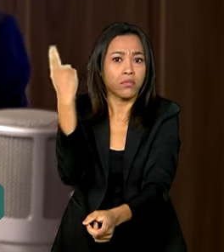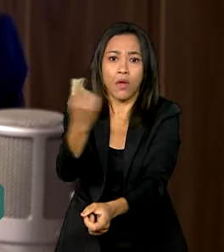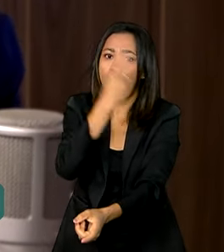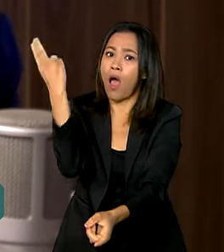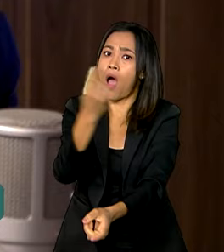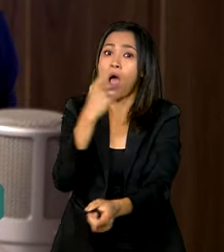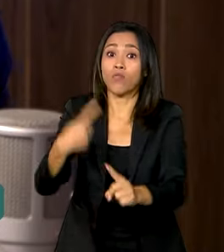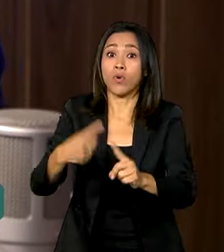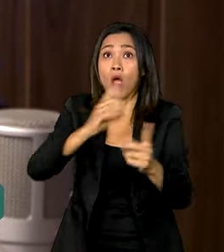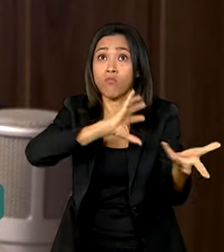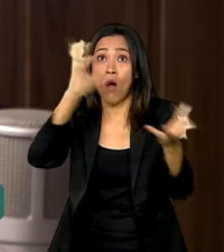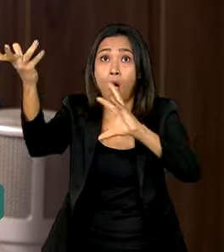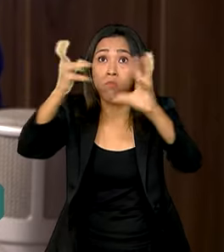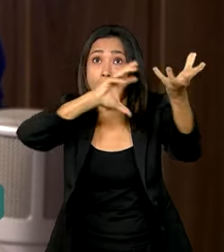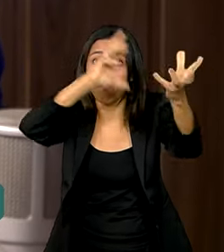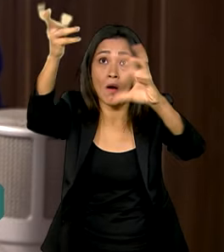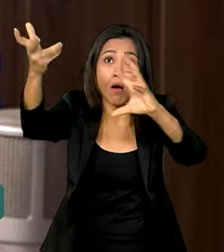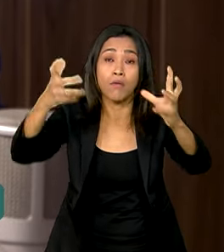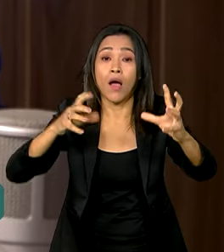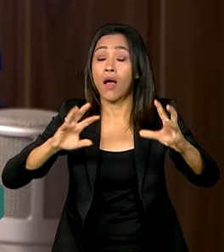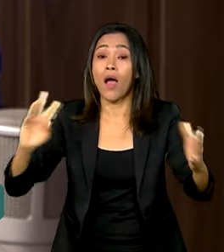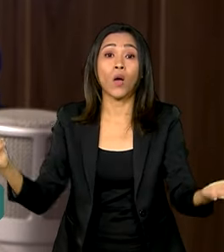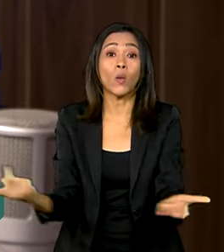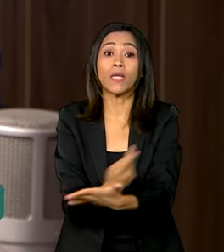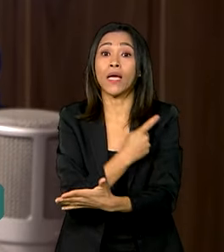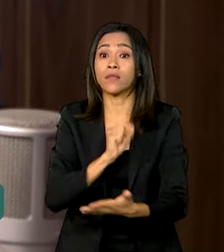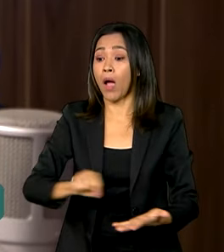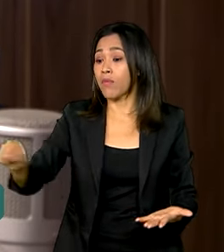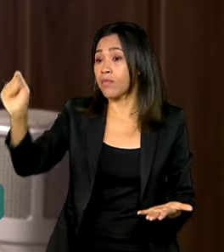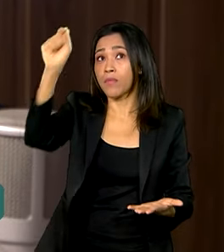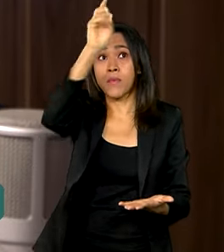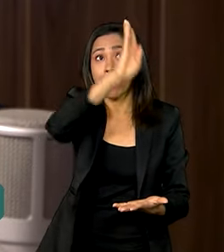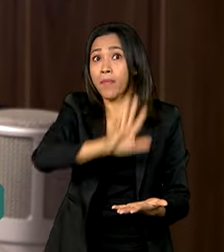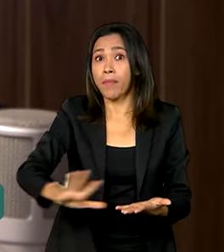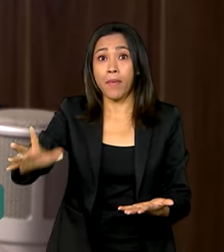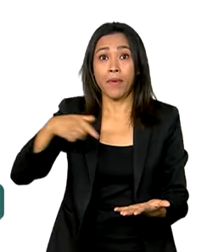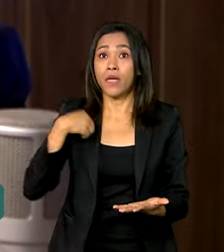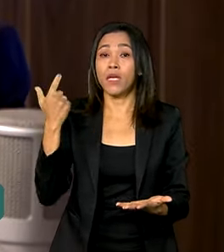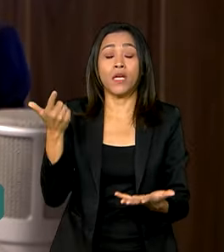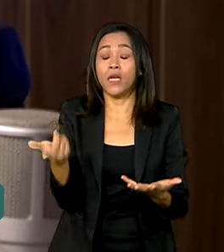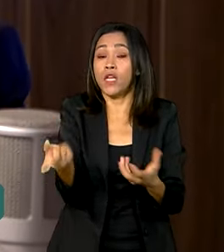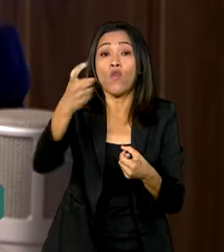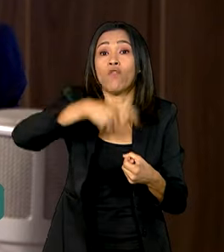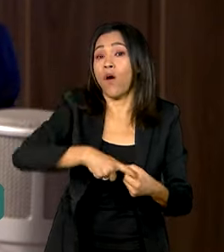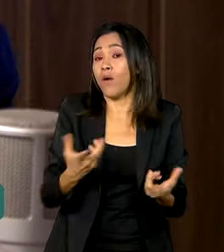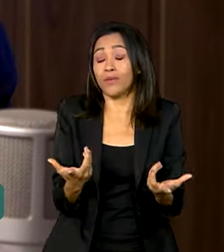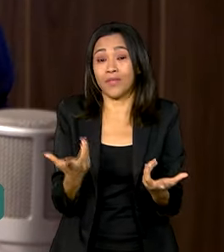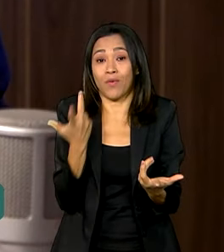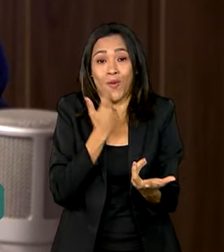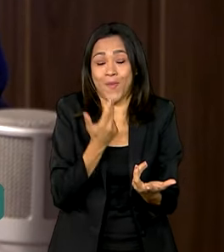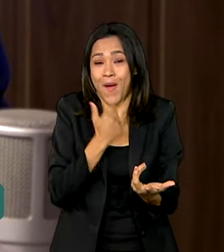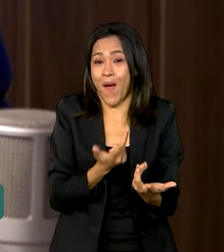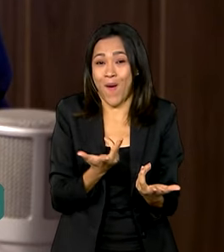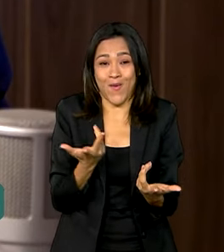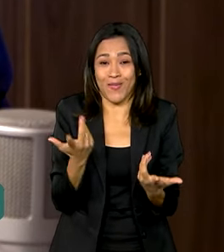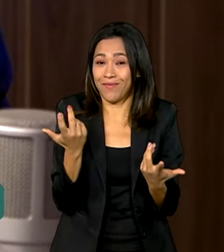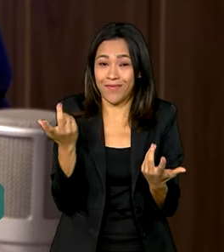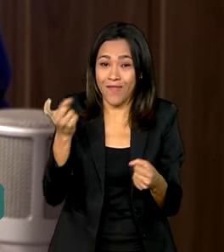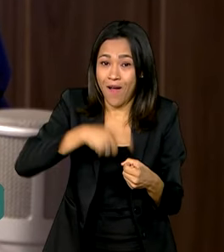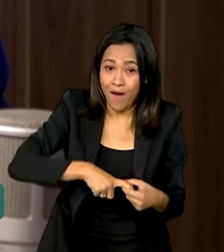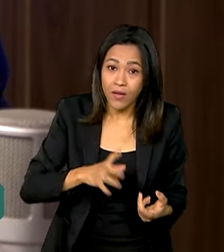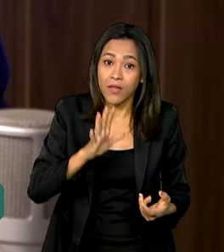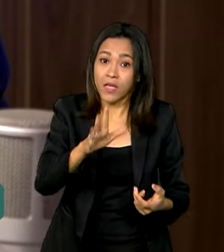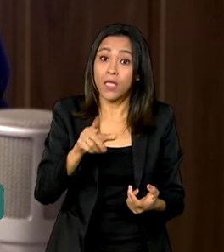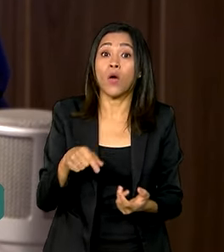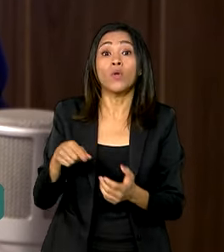fenômenos climáticos são deslocalizados e não são objeto de plenamente recuperação. A pena aumenta a